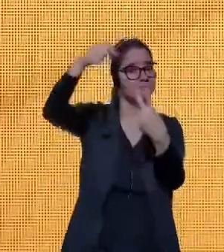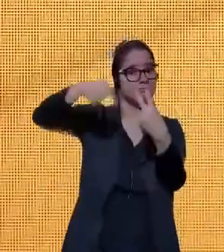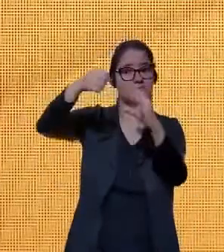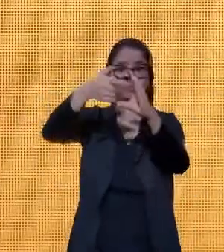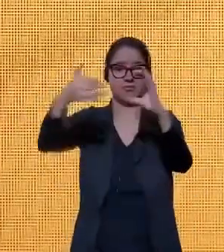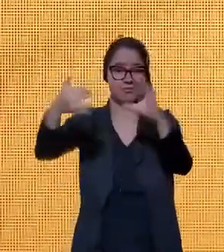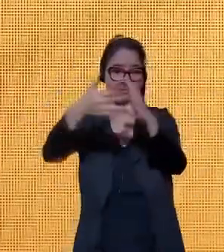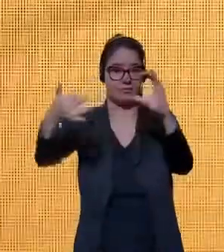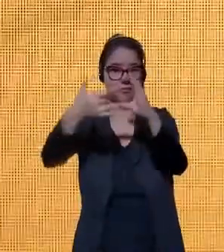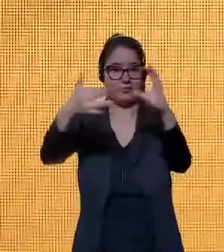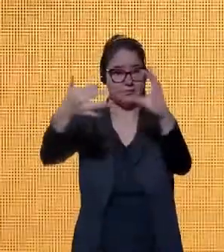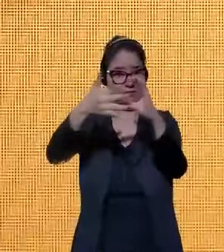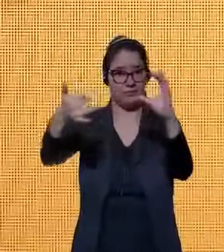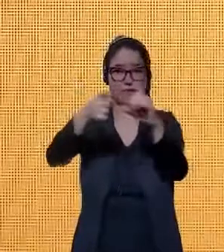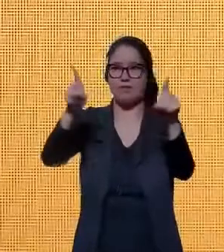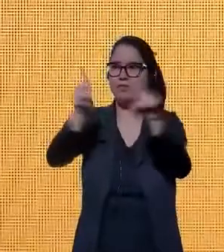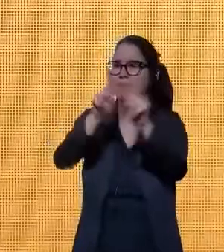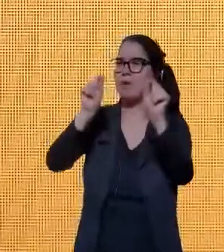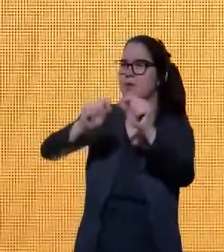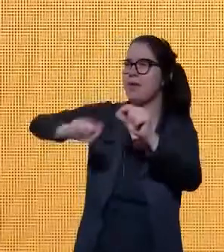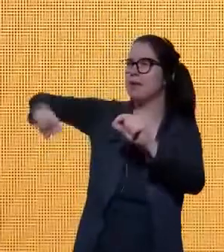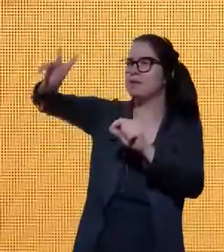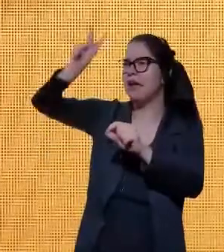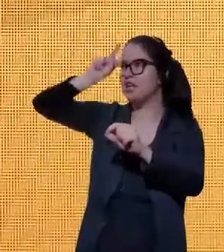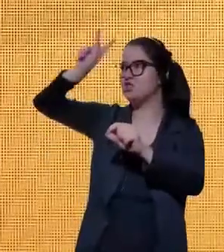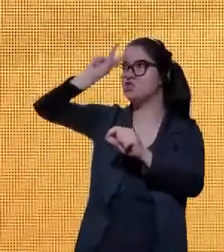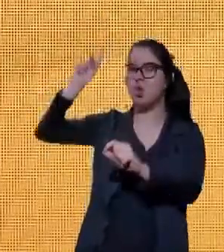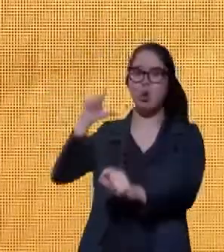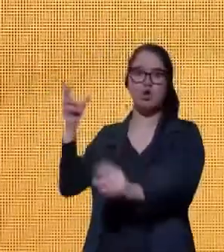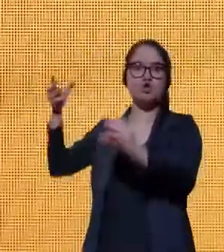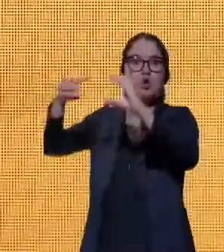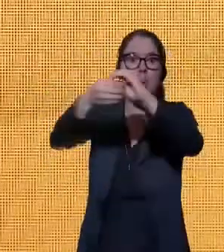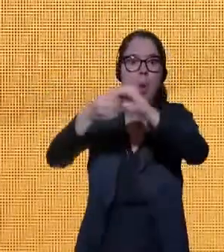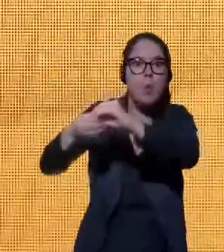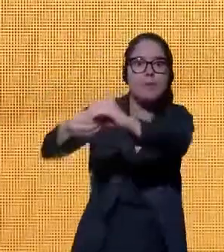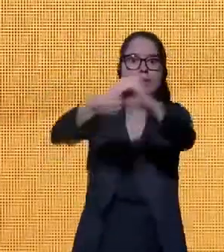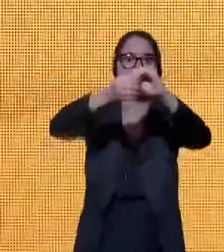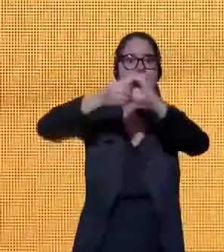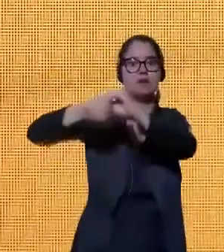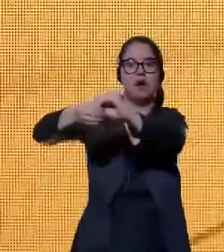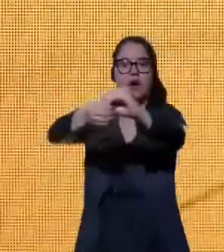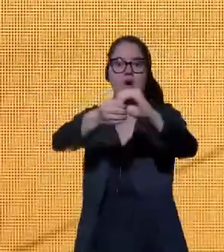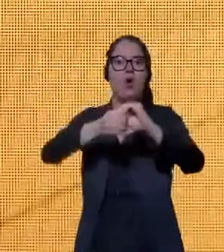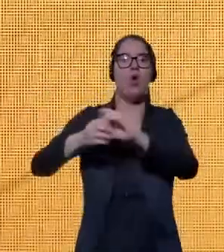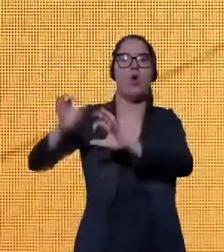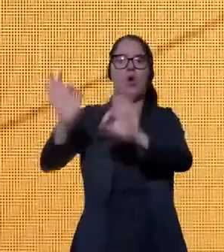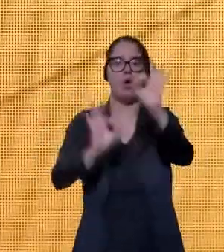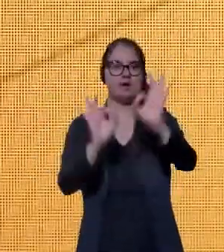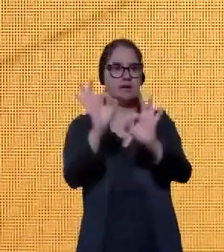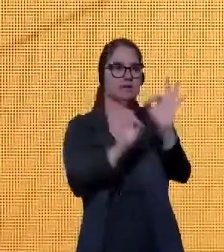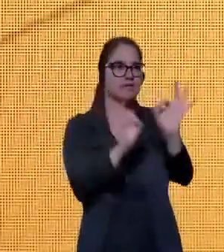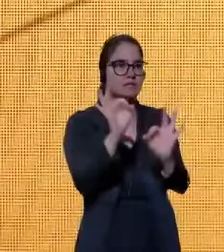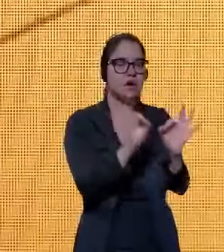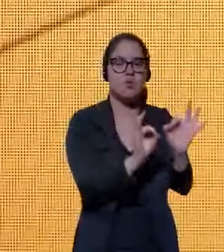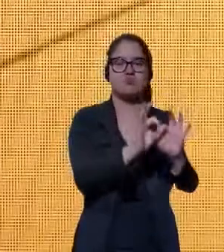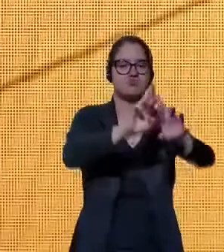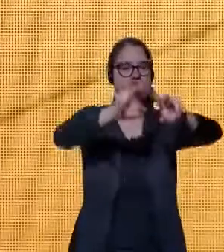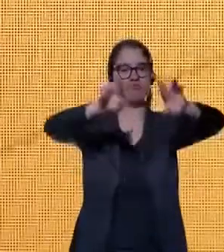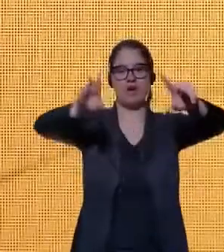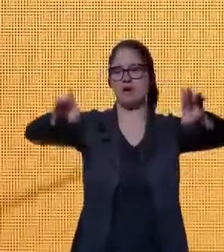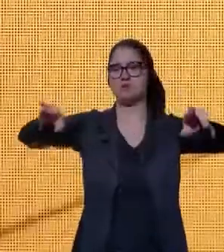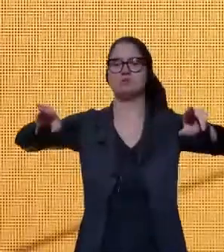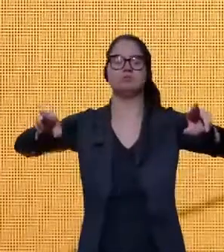somadas ao seu histórico de cooperação com organizações internacionais e multilaterais,